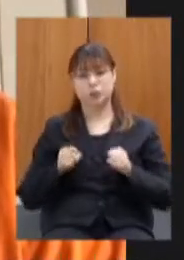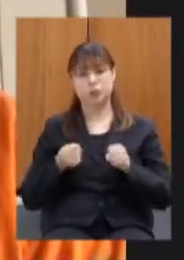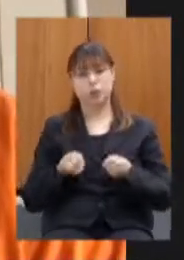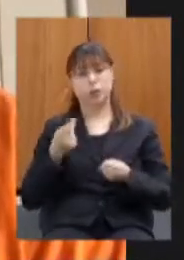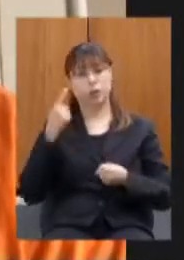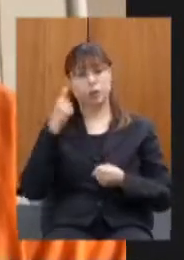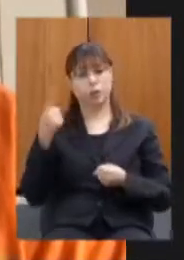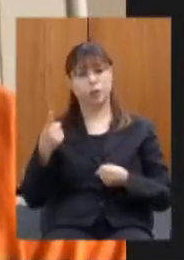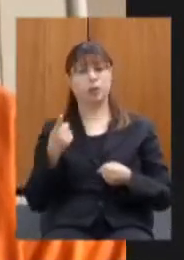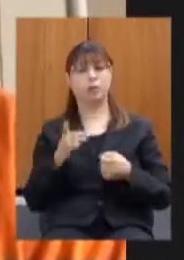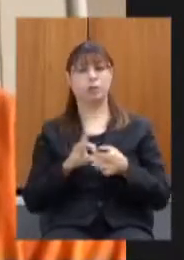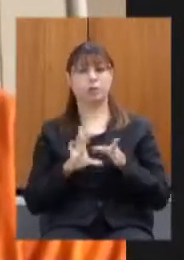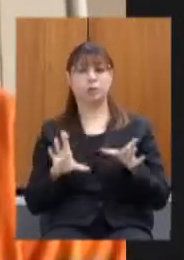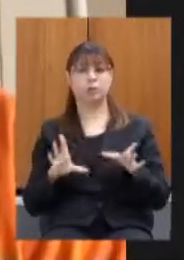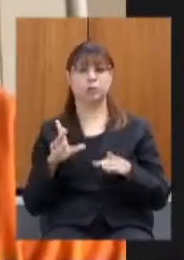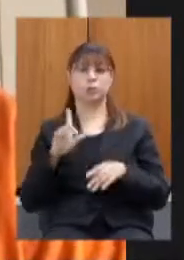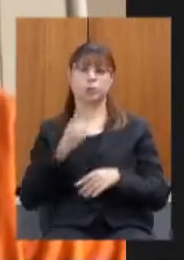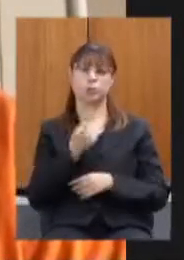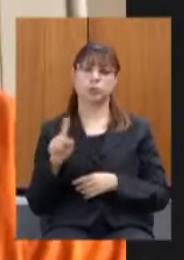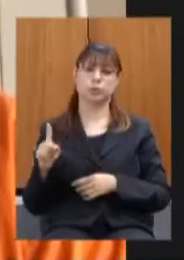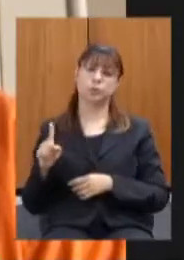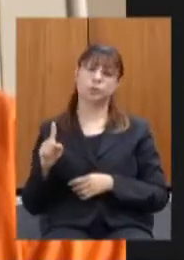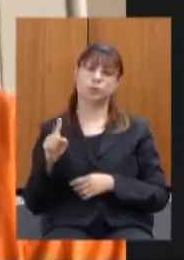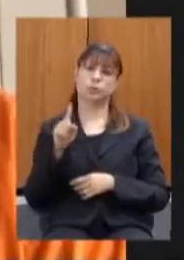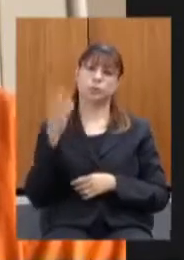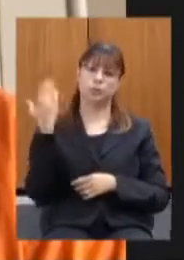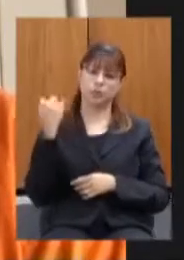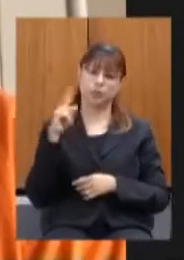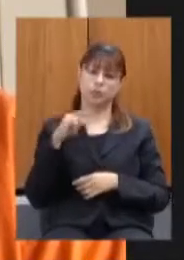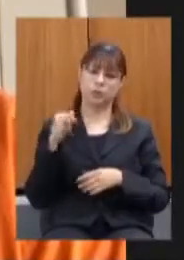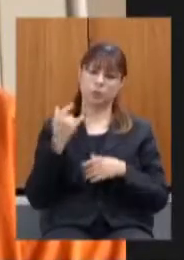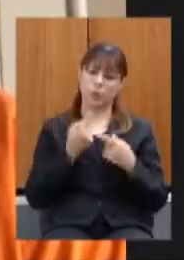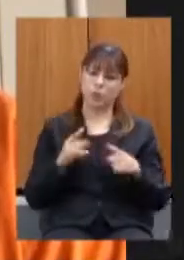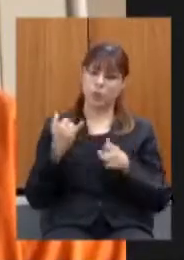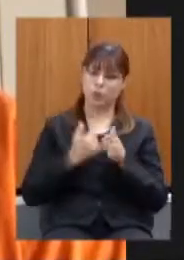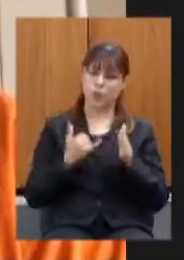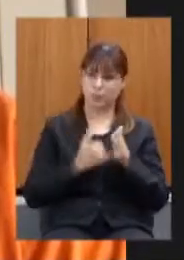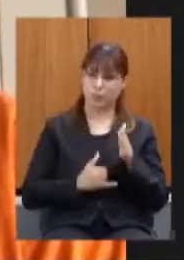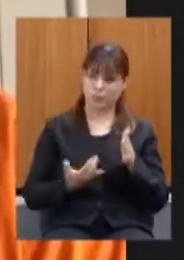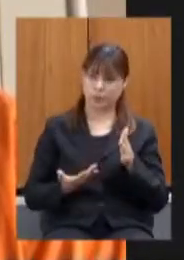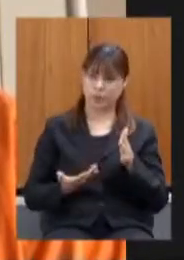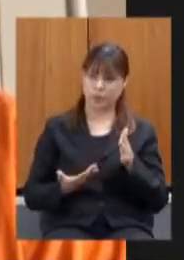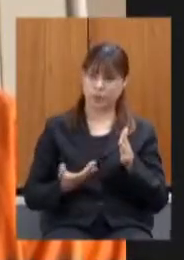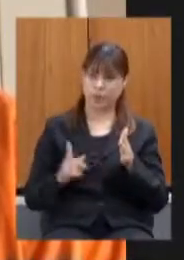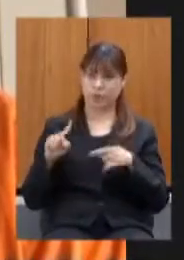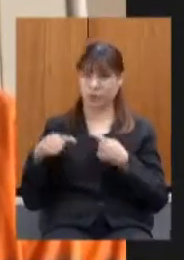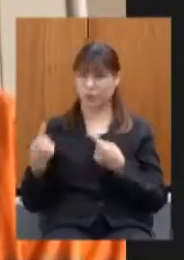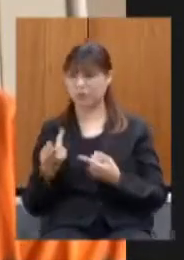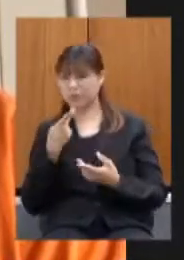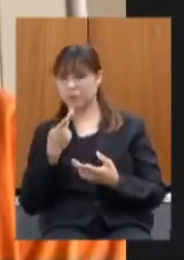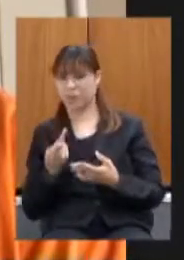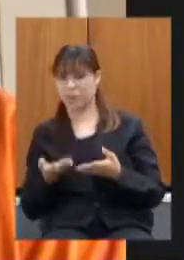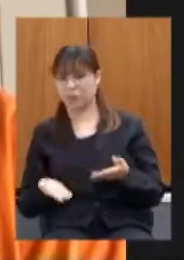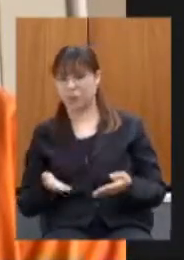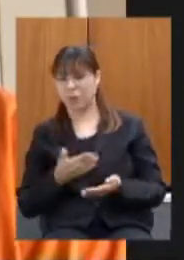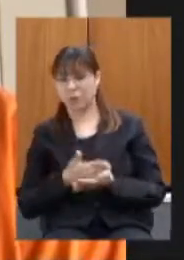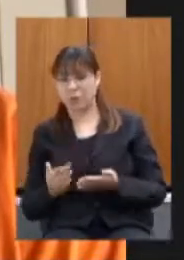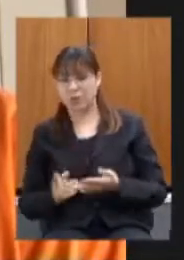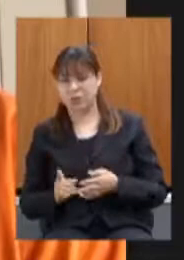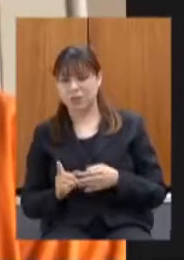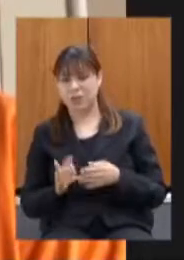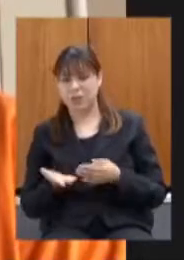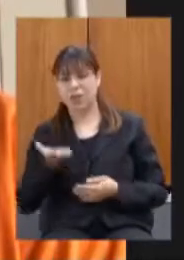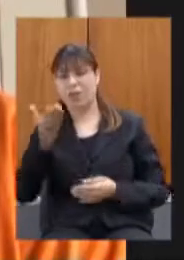o último bastião contra impostos e esse começo a aumentar impostos a gente joga um balde de água fria muito